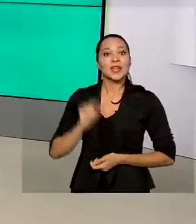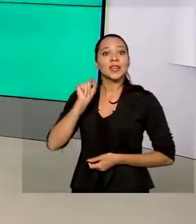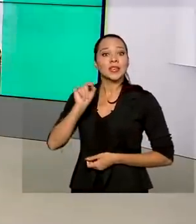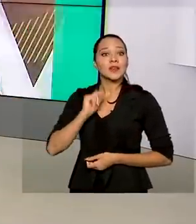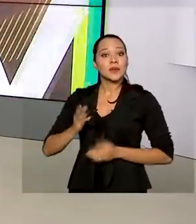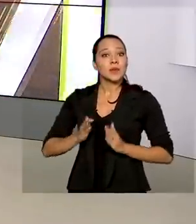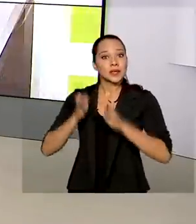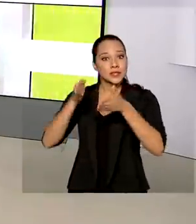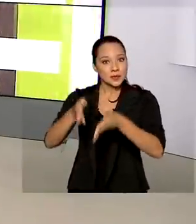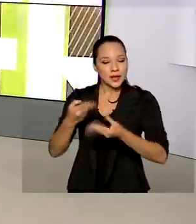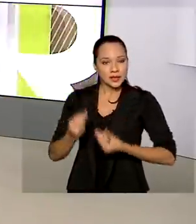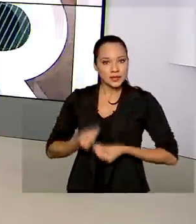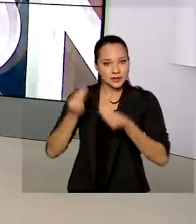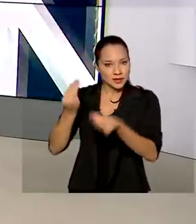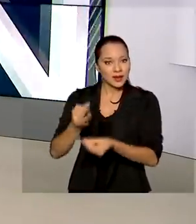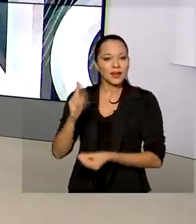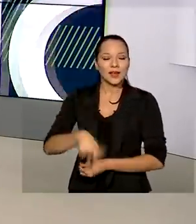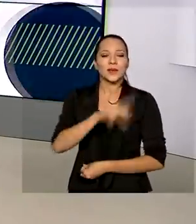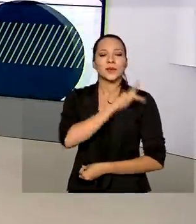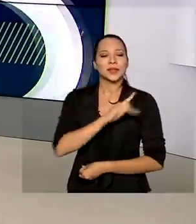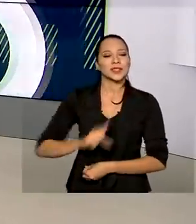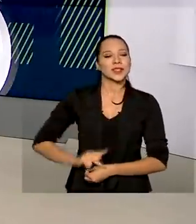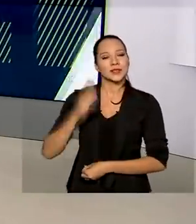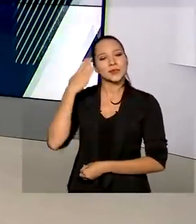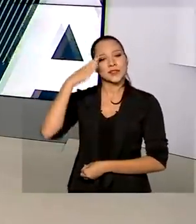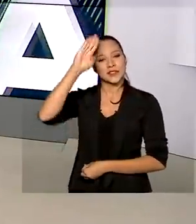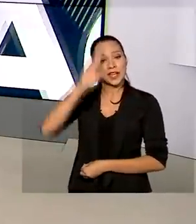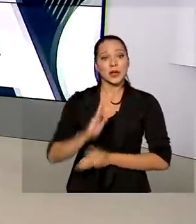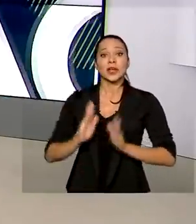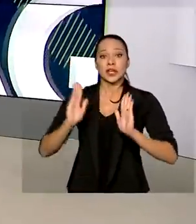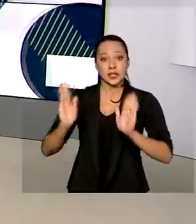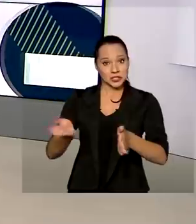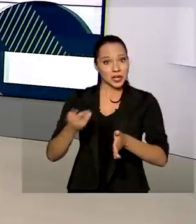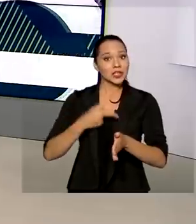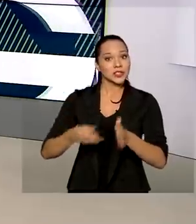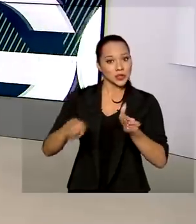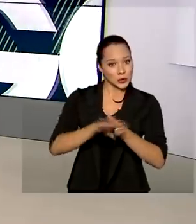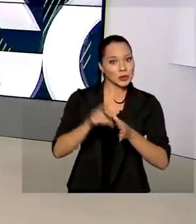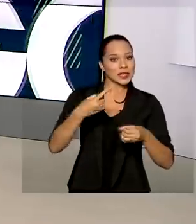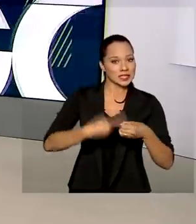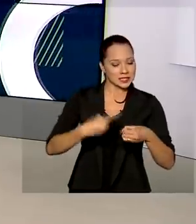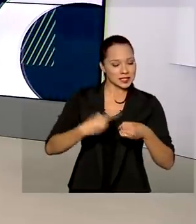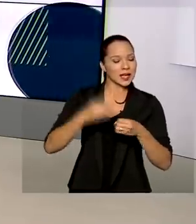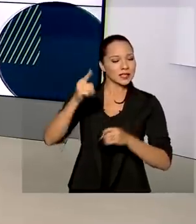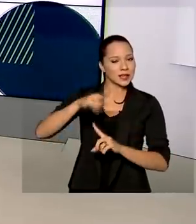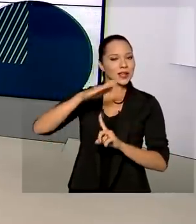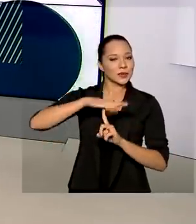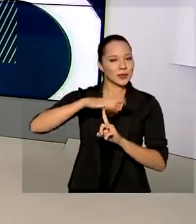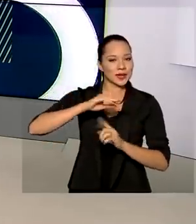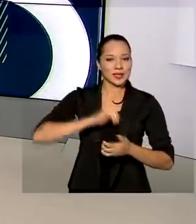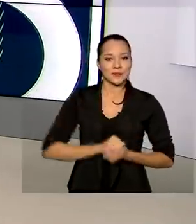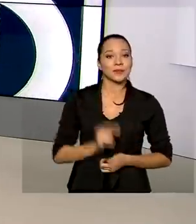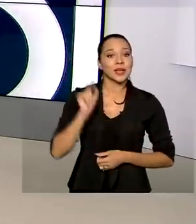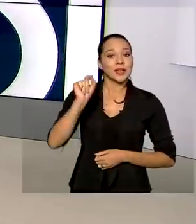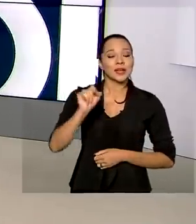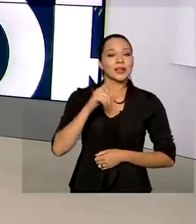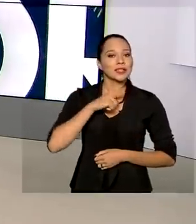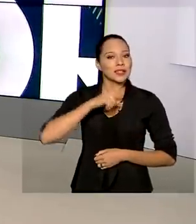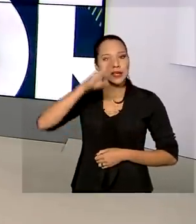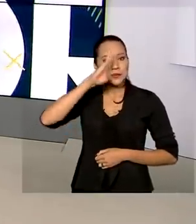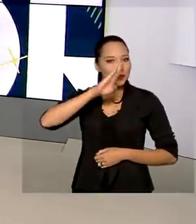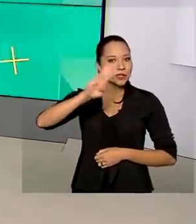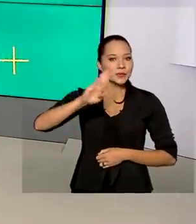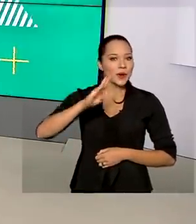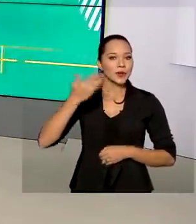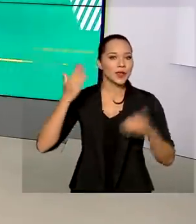vai participar dessa entrega é o presidente Jair Bolsonaro, que já está na cidade paranaense. E quem está na cabeceira